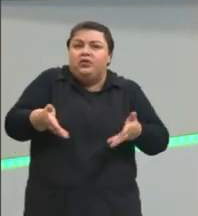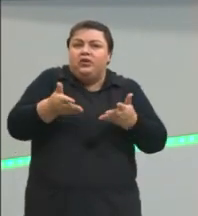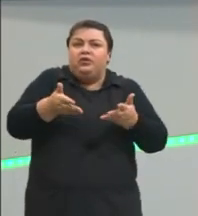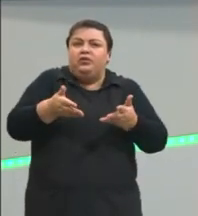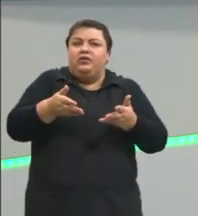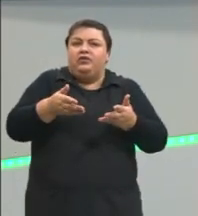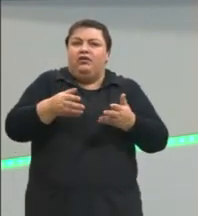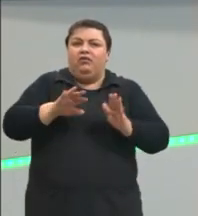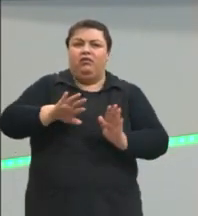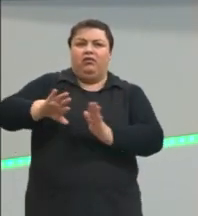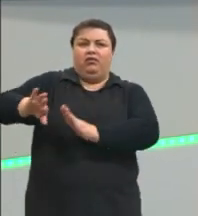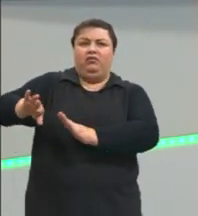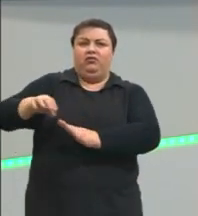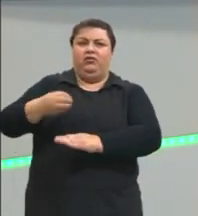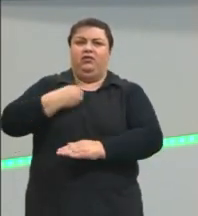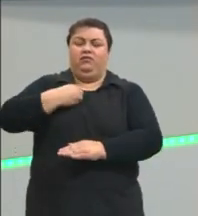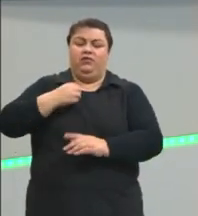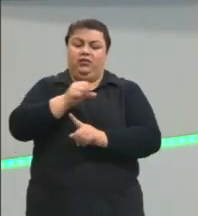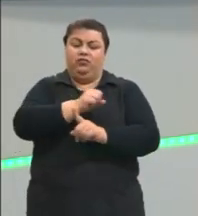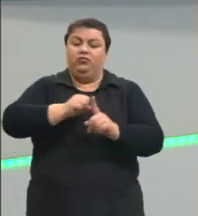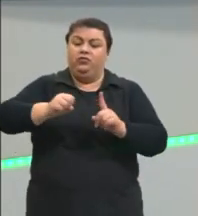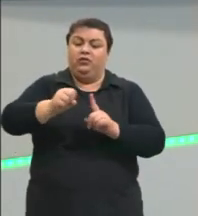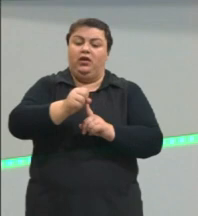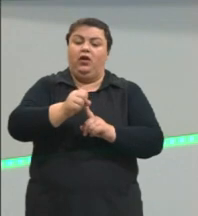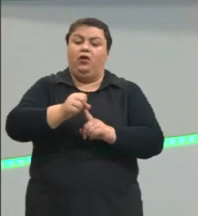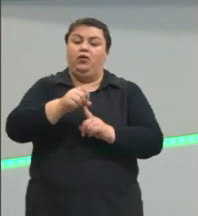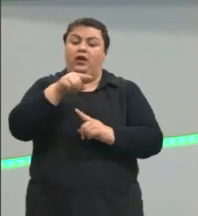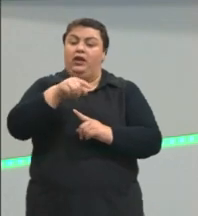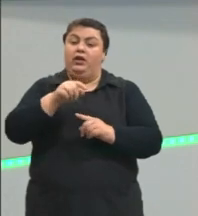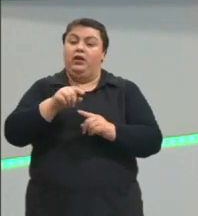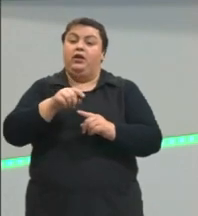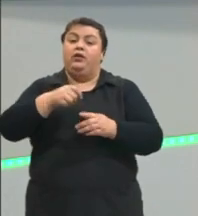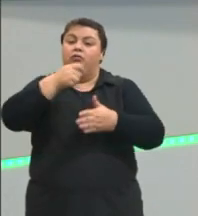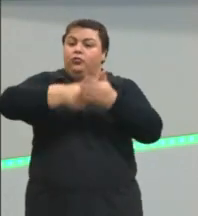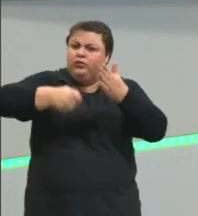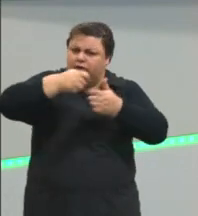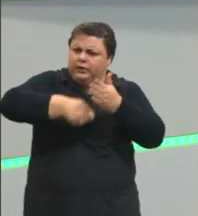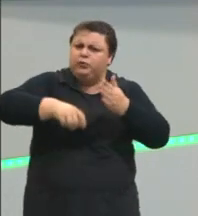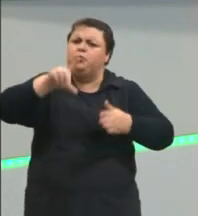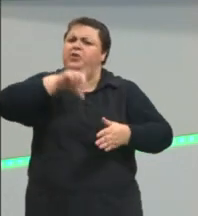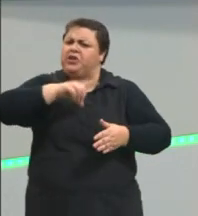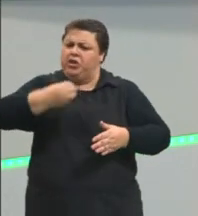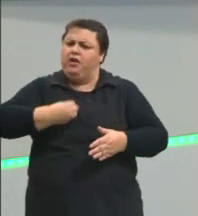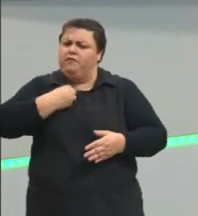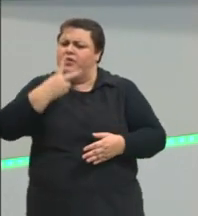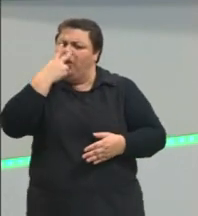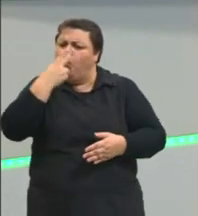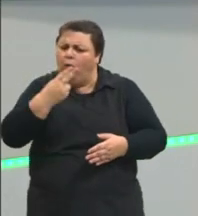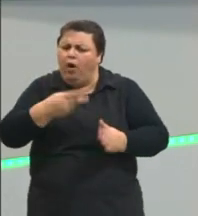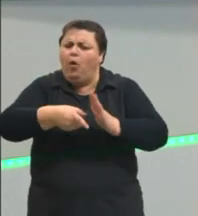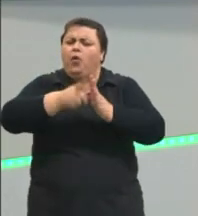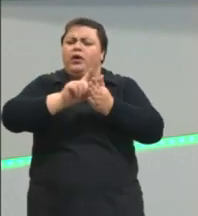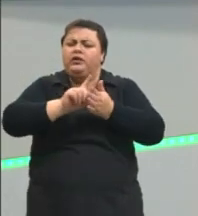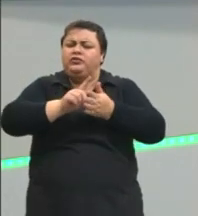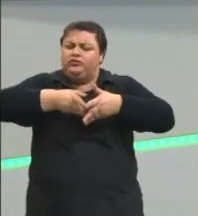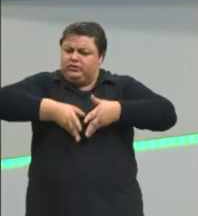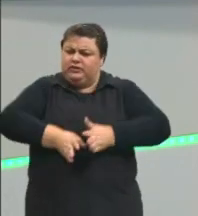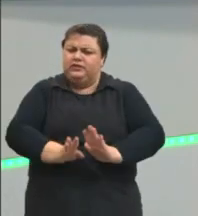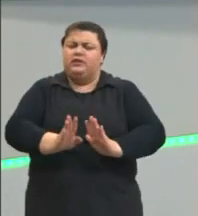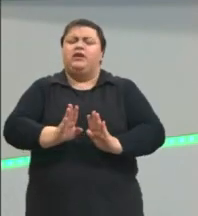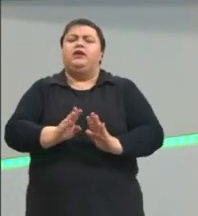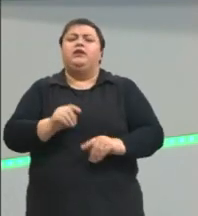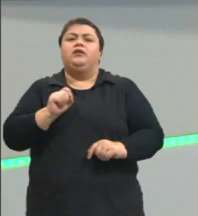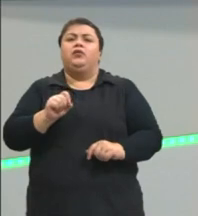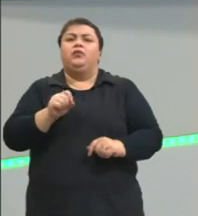lutando para que elas tenham direito a ter a vida que elas tinham antes da maternidade com essa